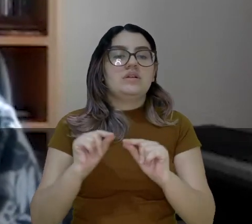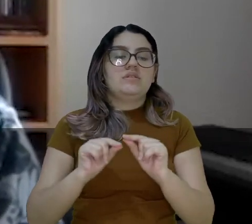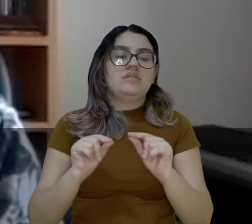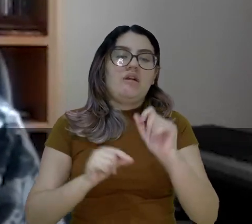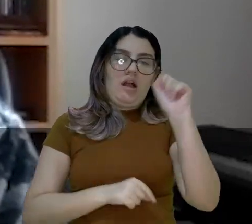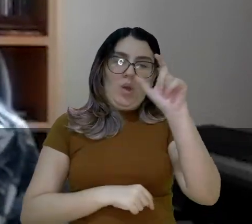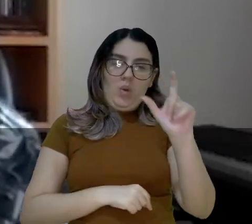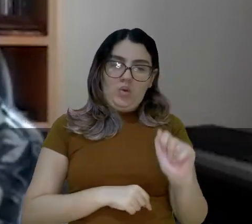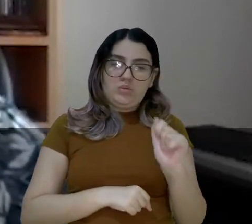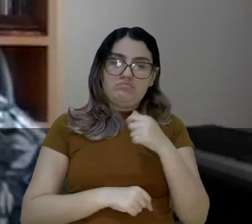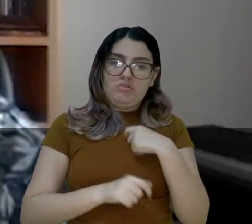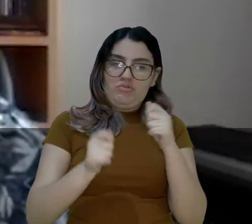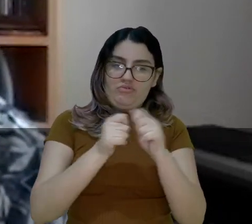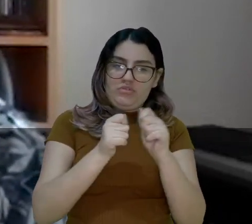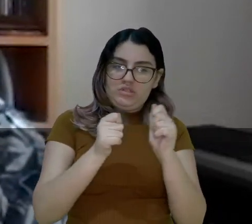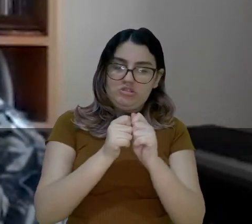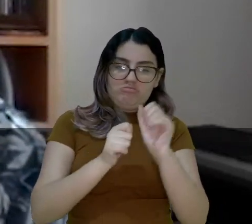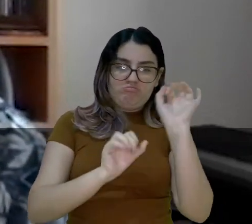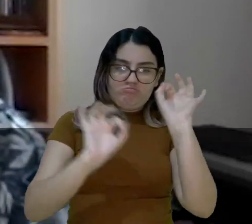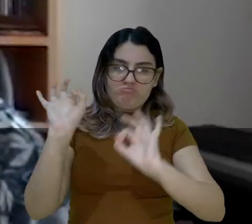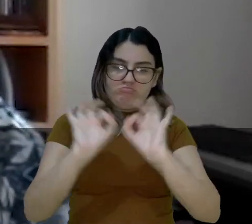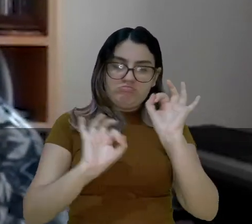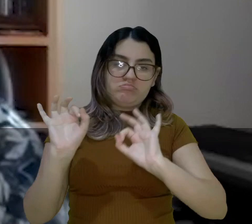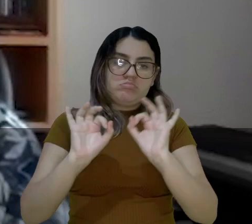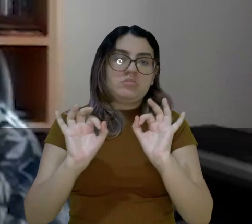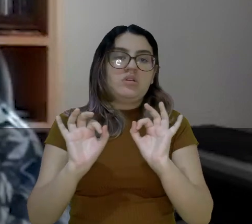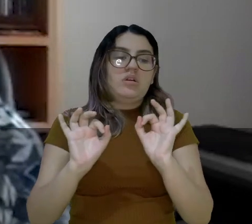com esse algoritmo que eu fiz,